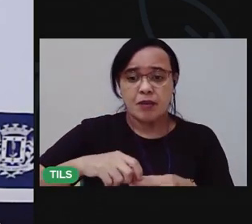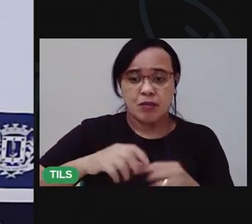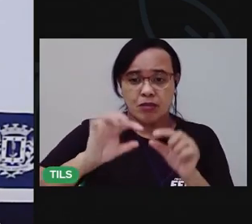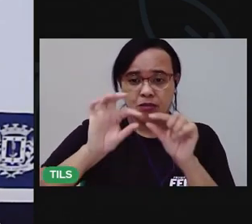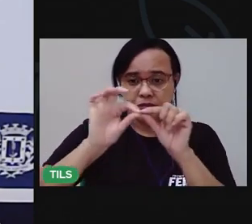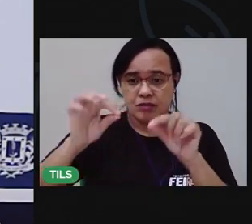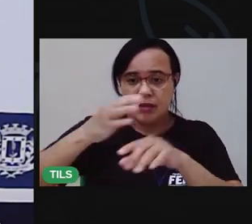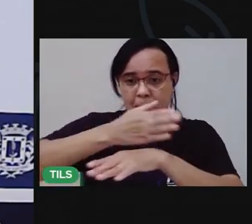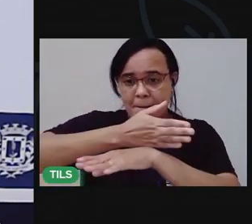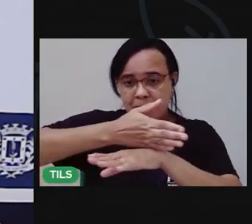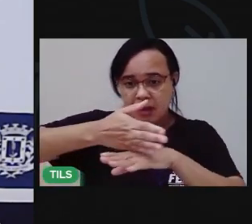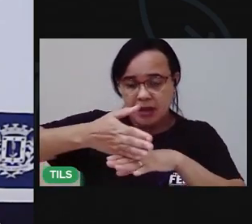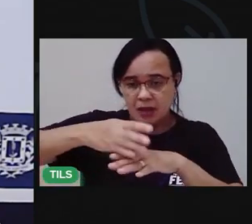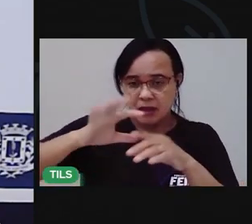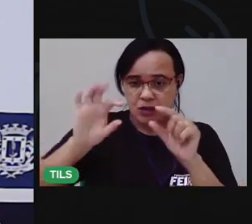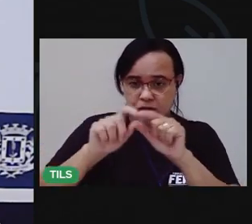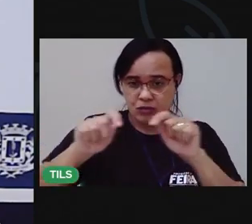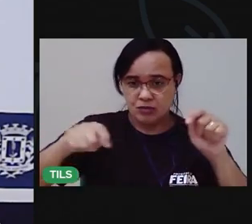pedaço de barbante,